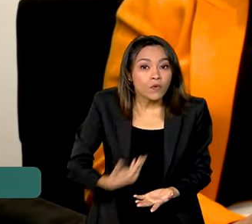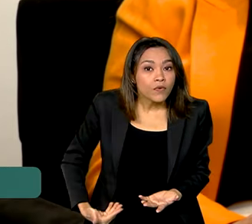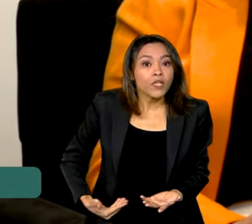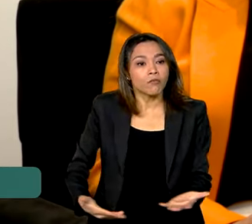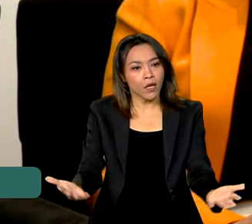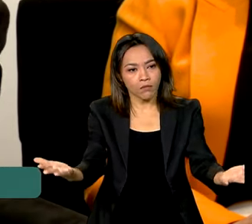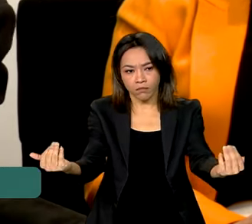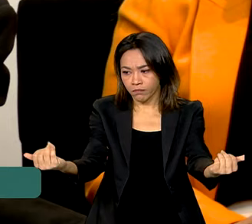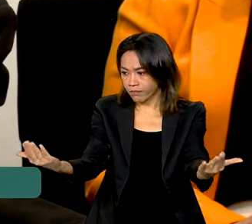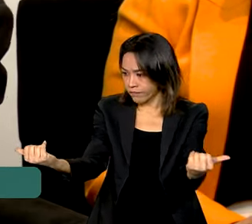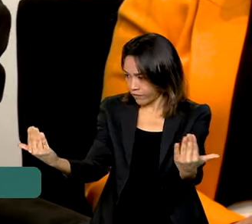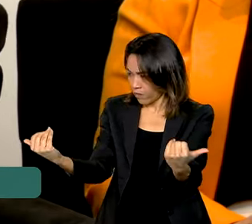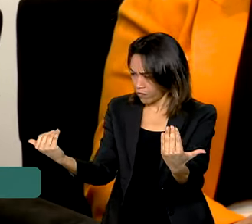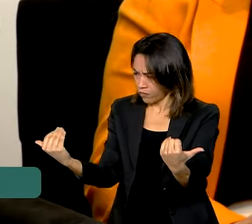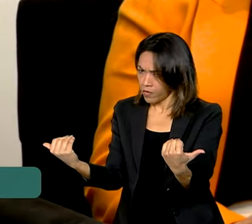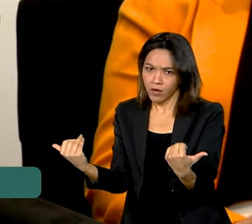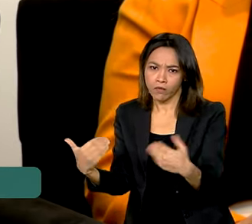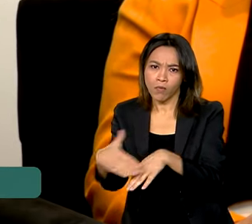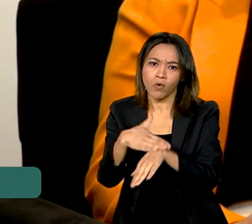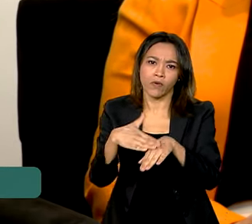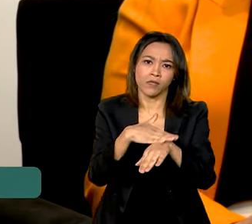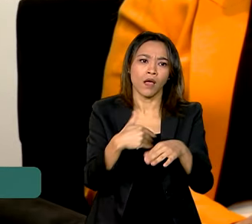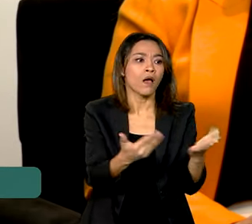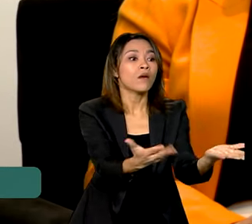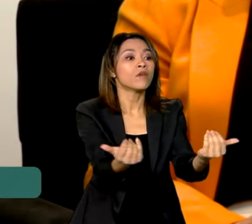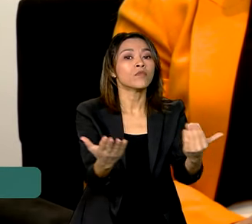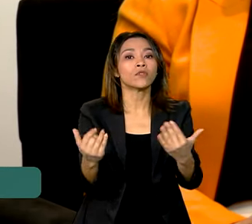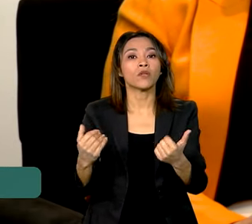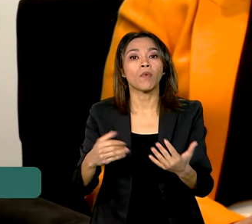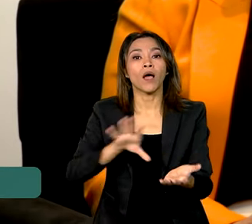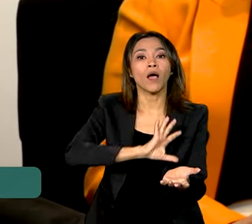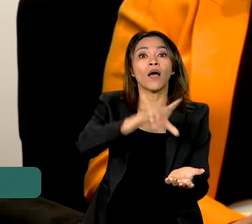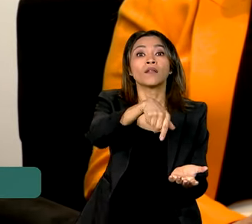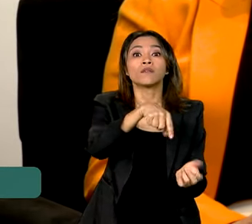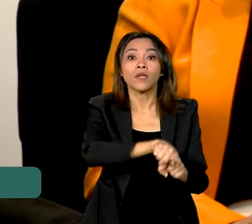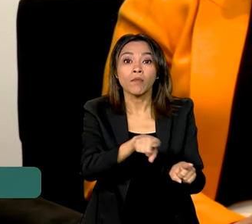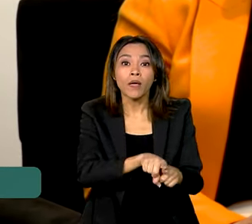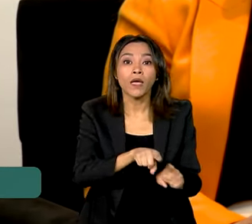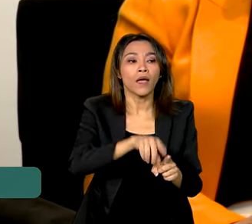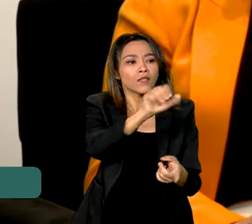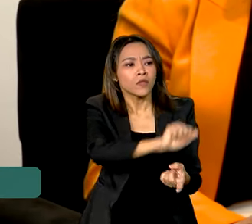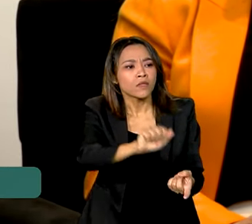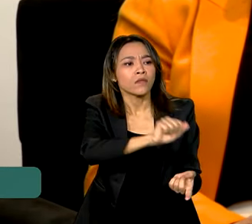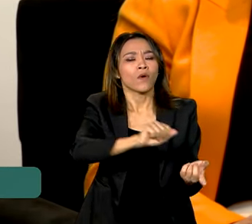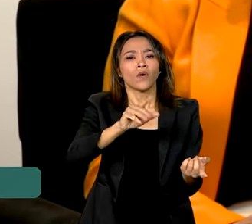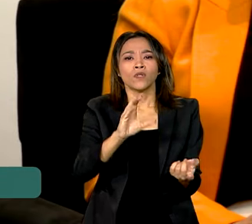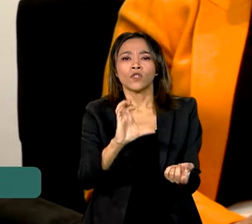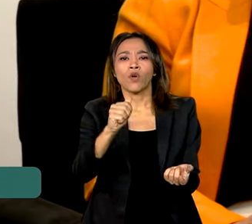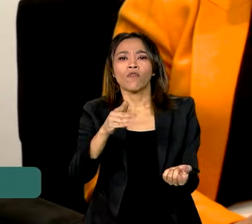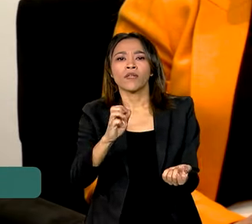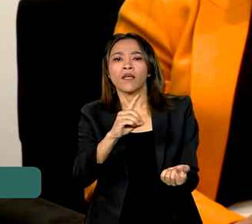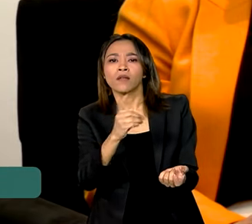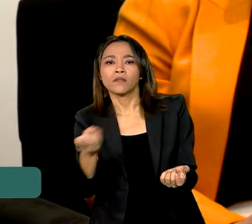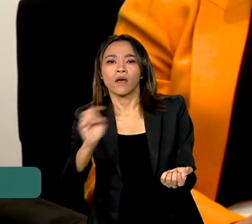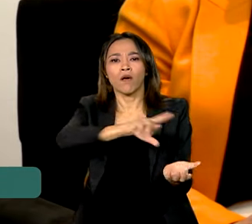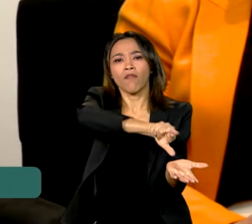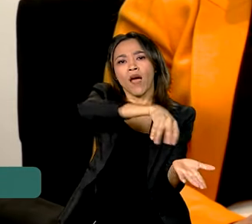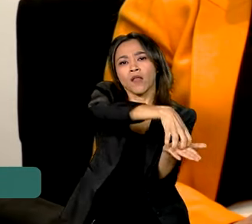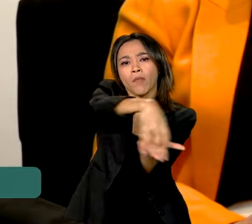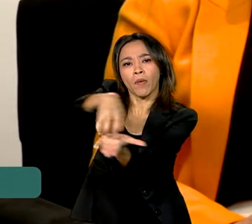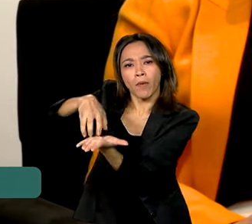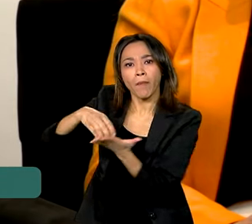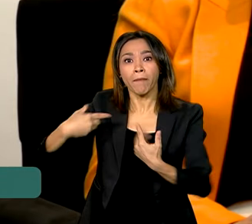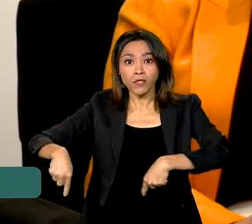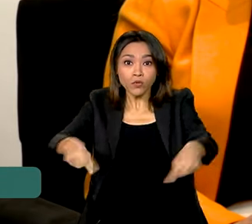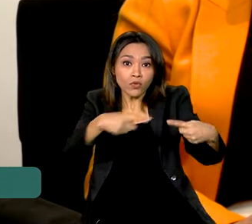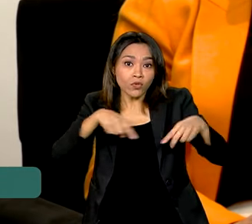debate, estou falando do Rio Frederico, das confederações de Maradona, que discutiu o seguinte, bom, não é,